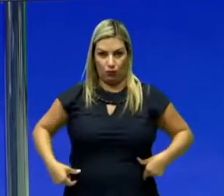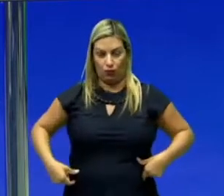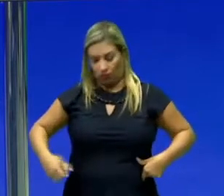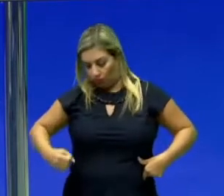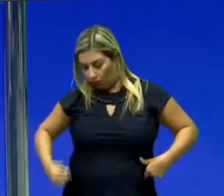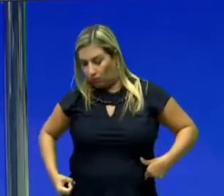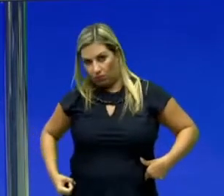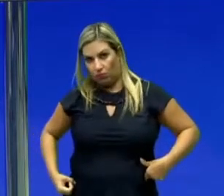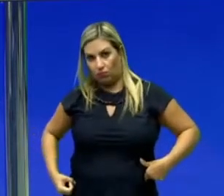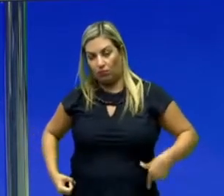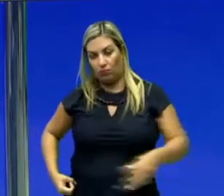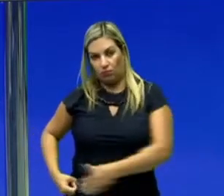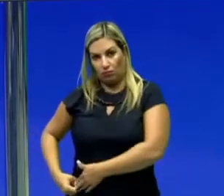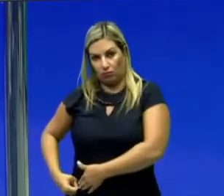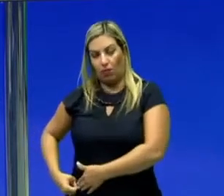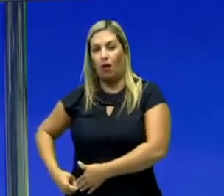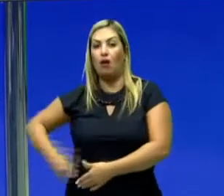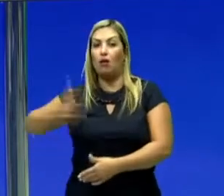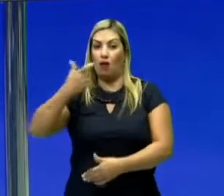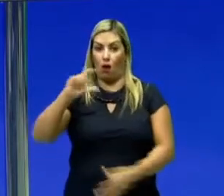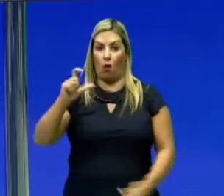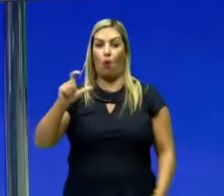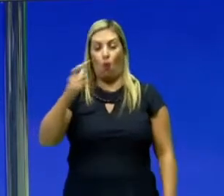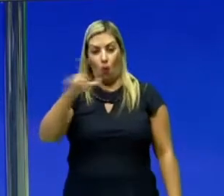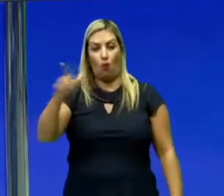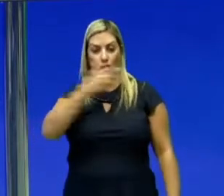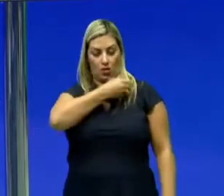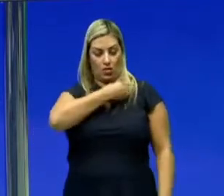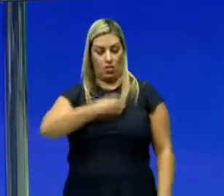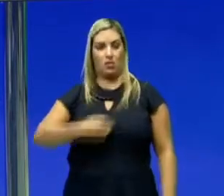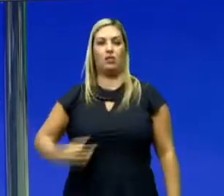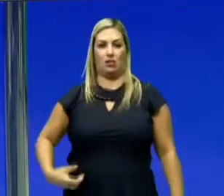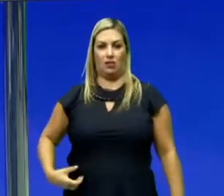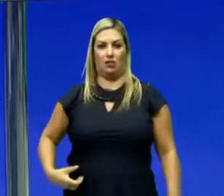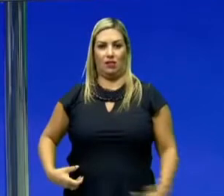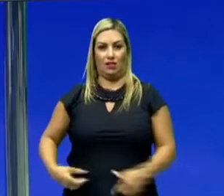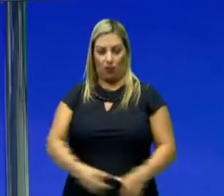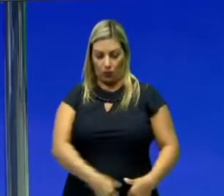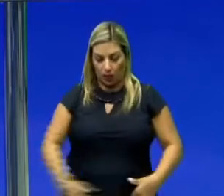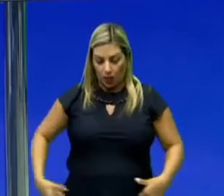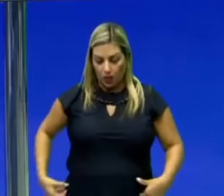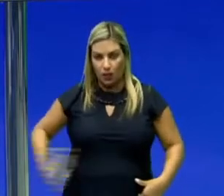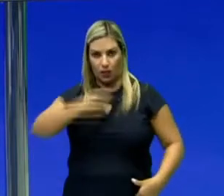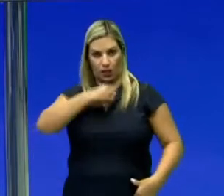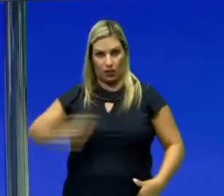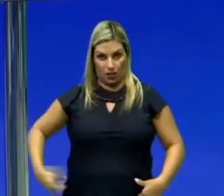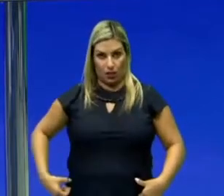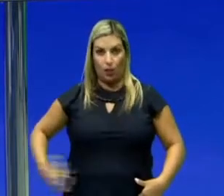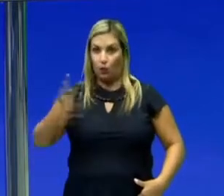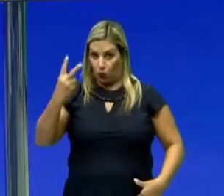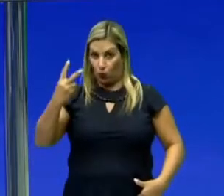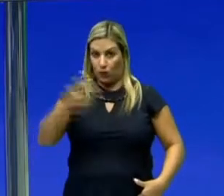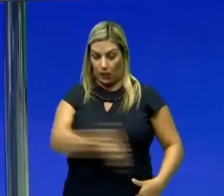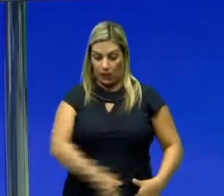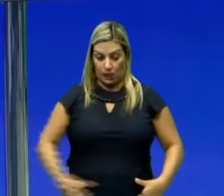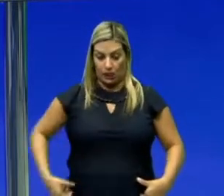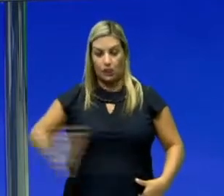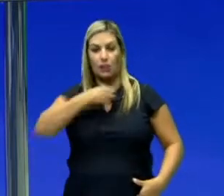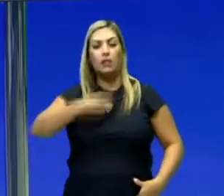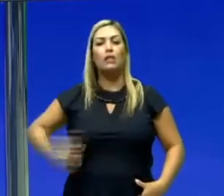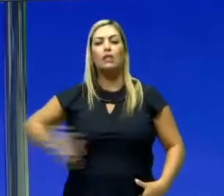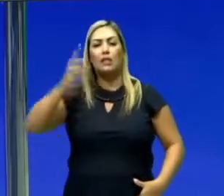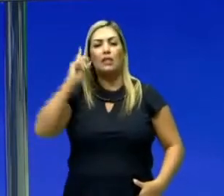da cintura um pouco, e outra que atravessa o seu corpo. Então, essas duas partes do cinto